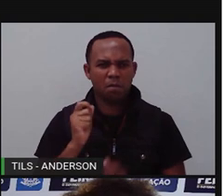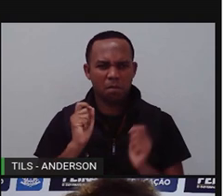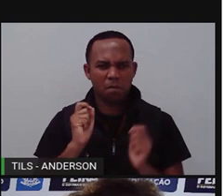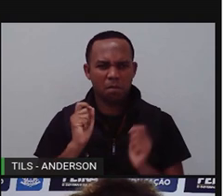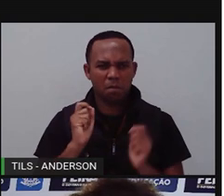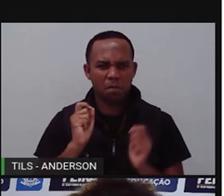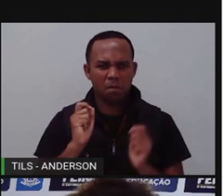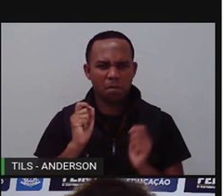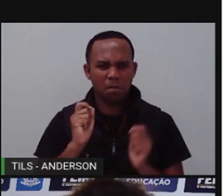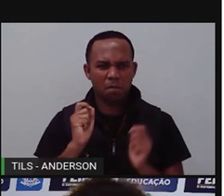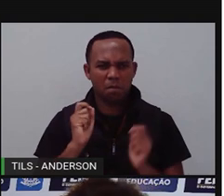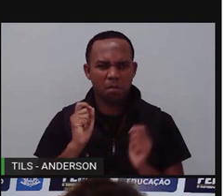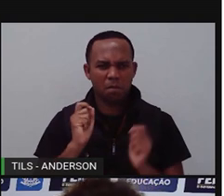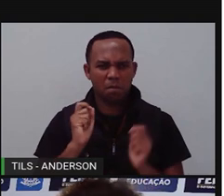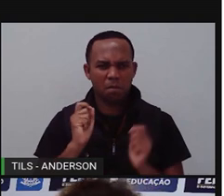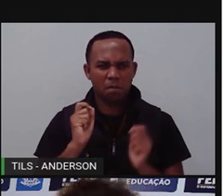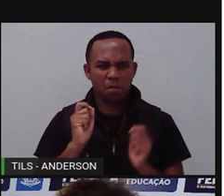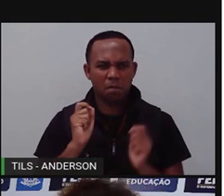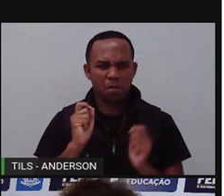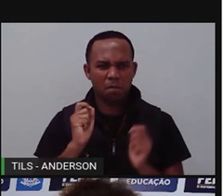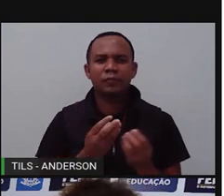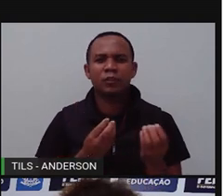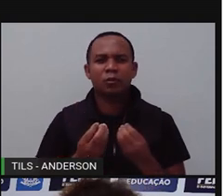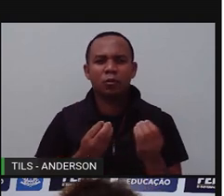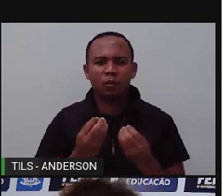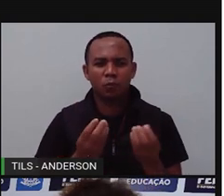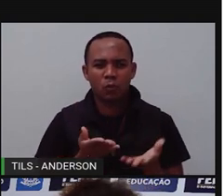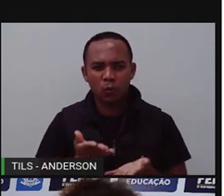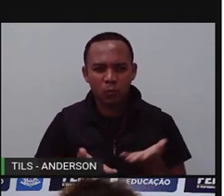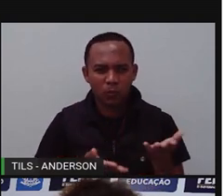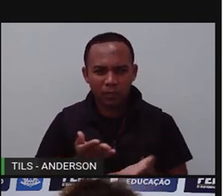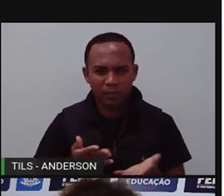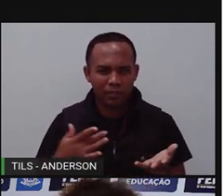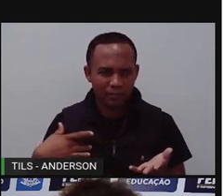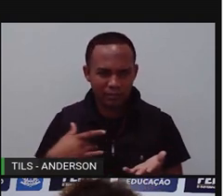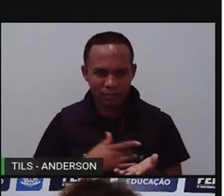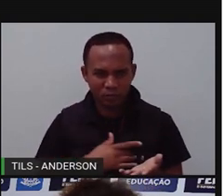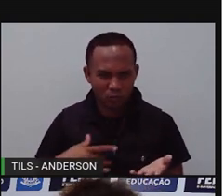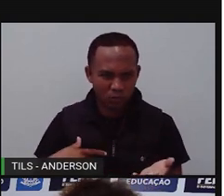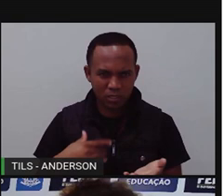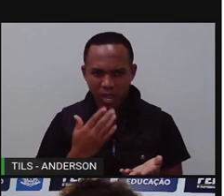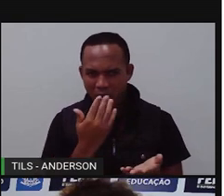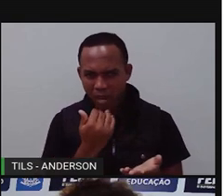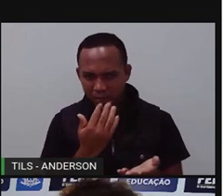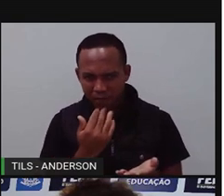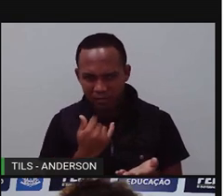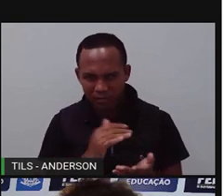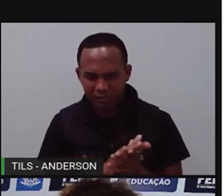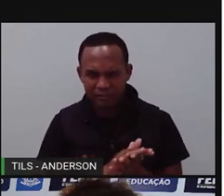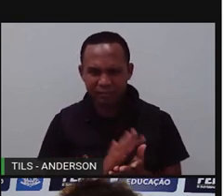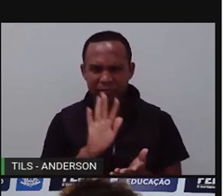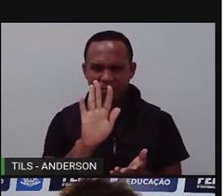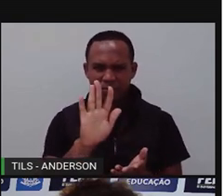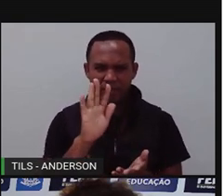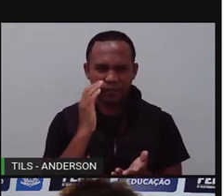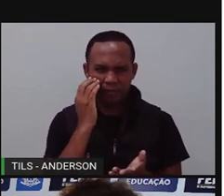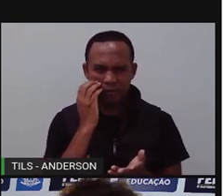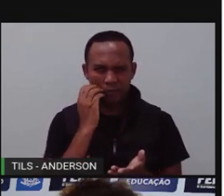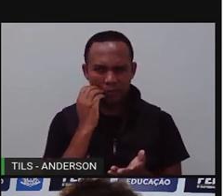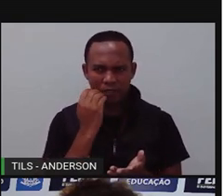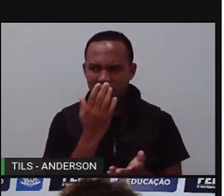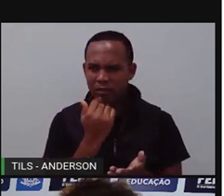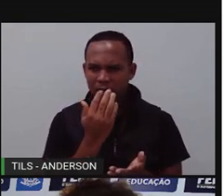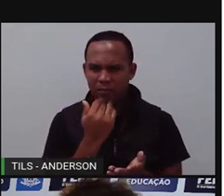a gente vive melhor, certo? Pois, podem cuidar da saúde e se alimentar. Mas, peraí ainda. Os recursos naturais já não te dão os